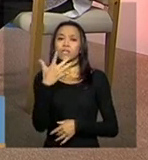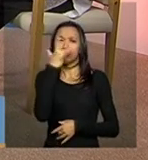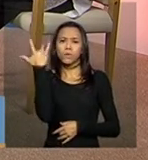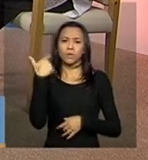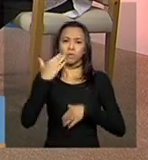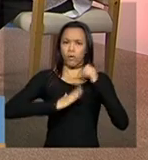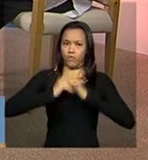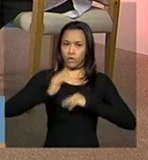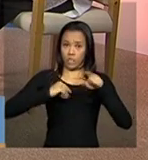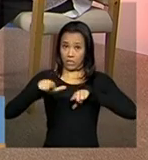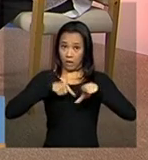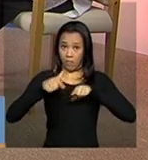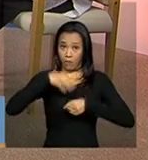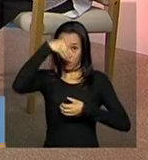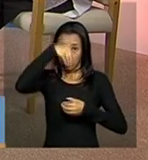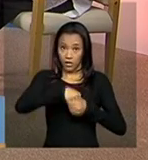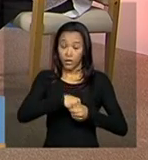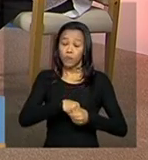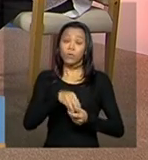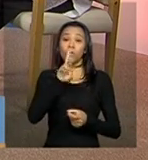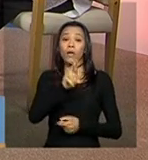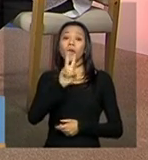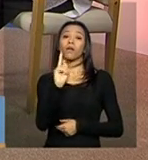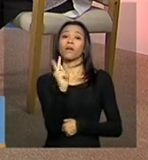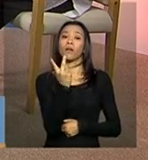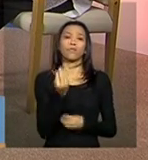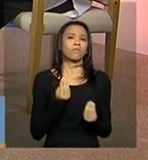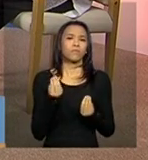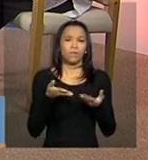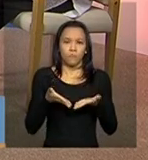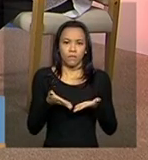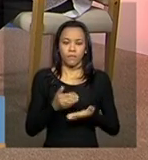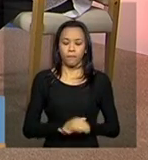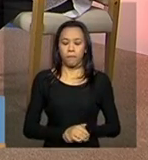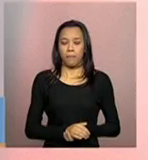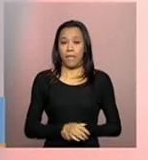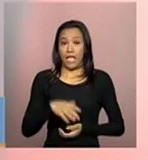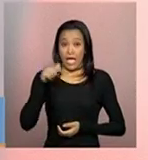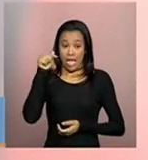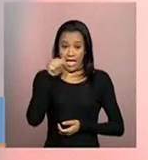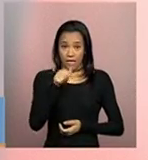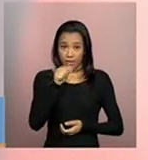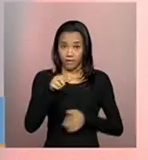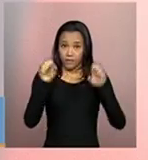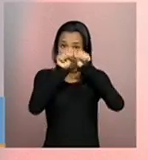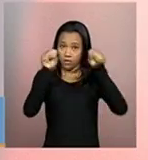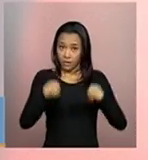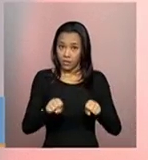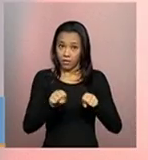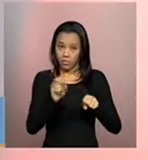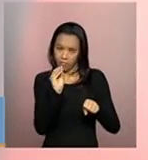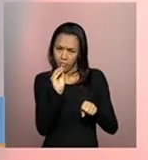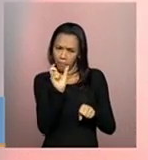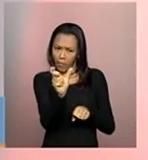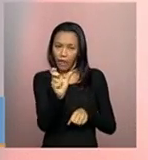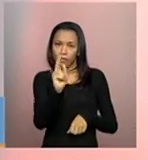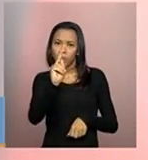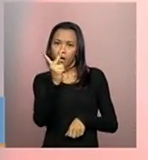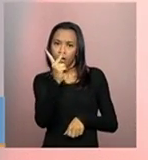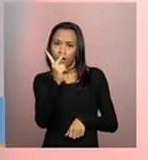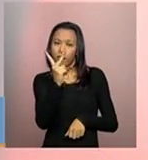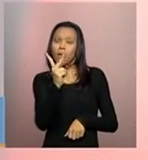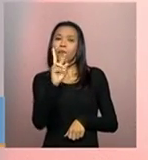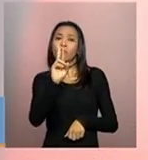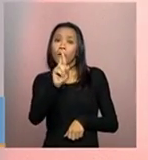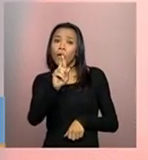RH? O RH está no sistema, esse campo para o RH está pronto para receber todos os profissionais que